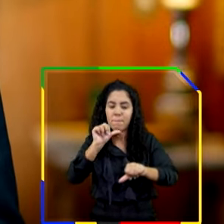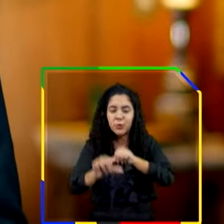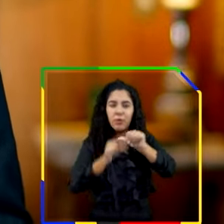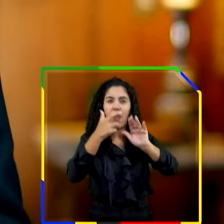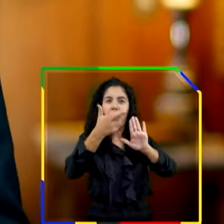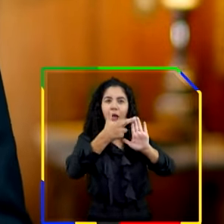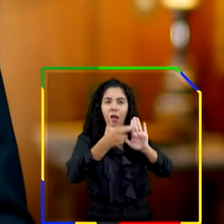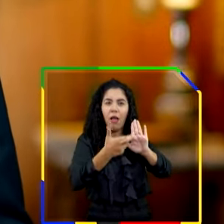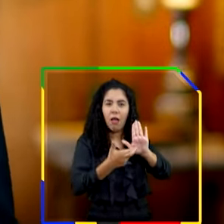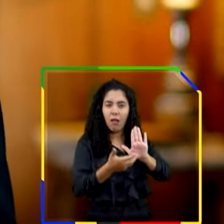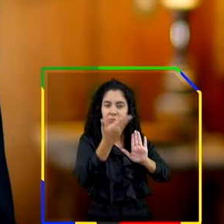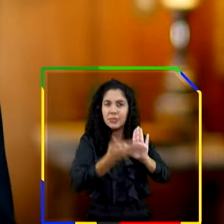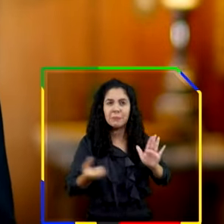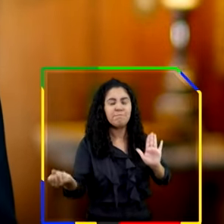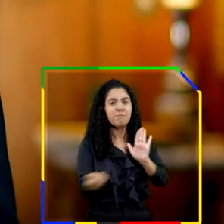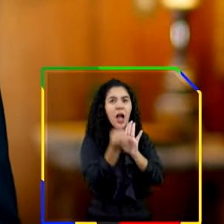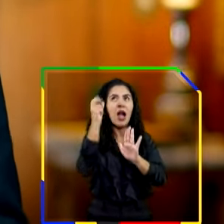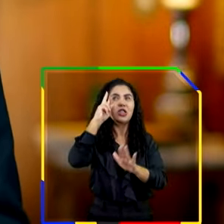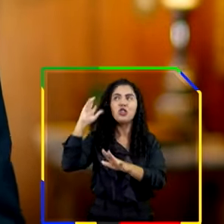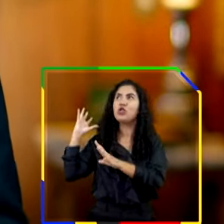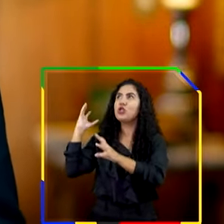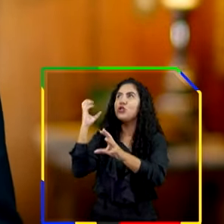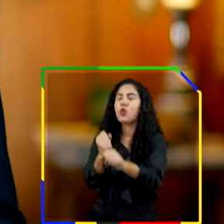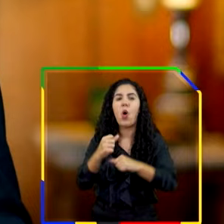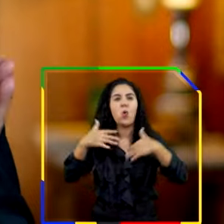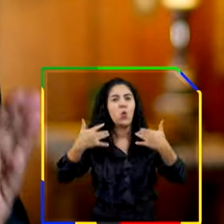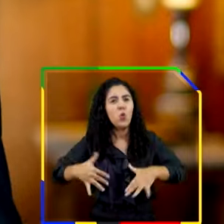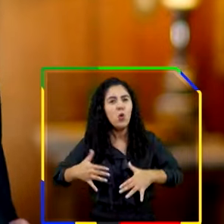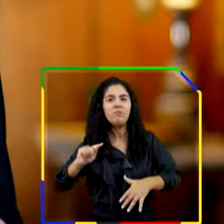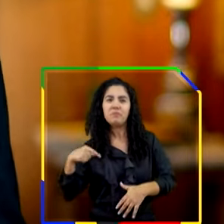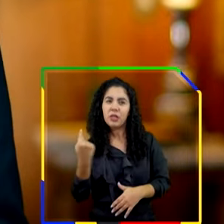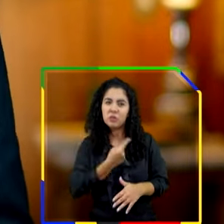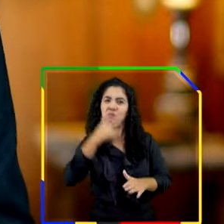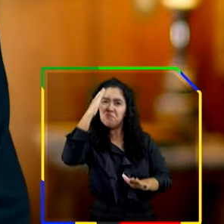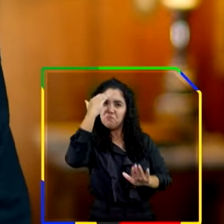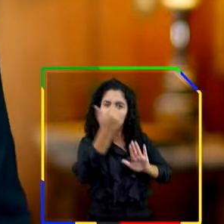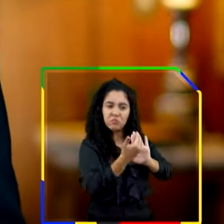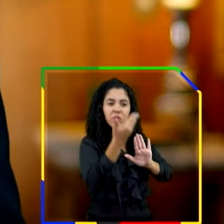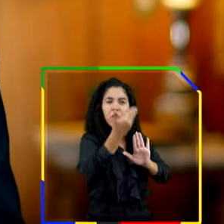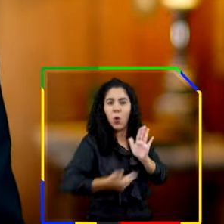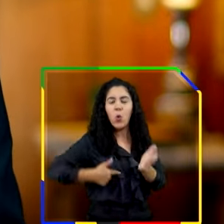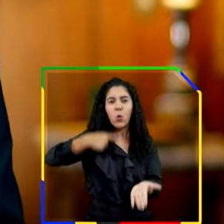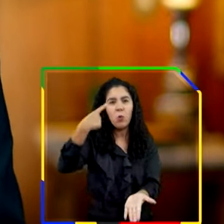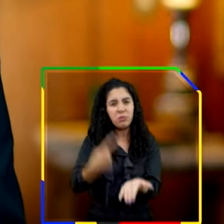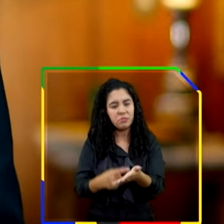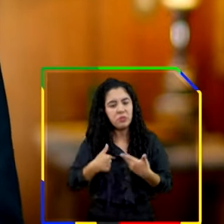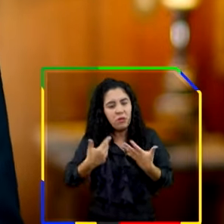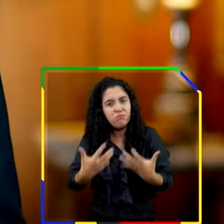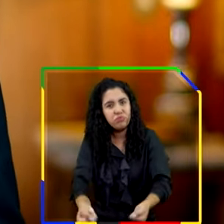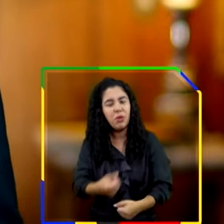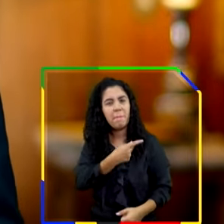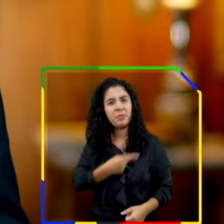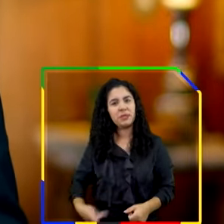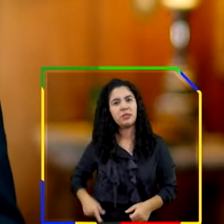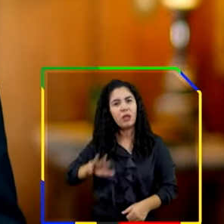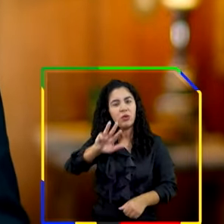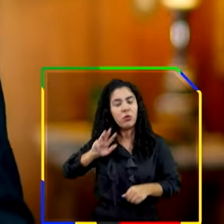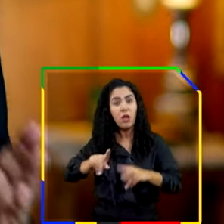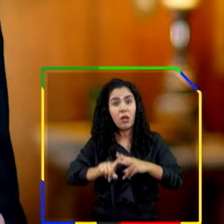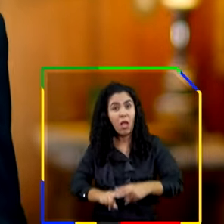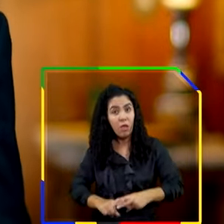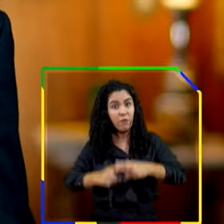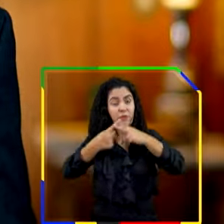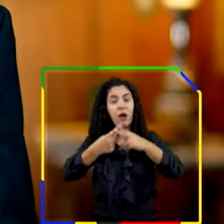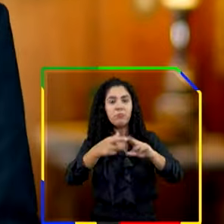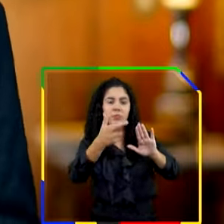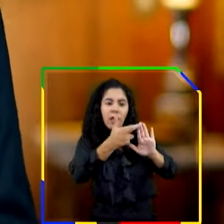renda de nossa história. Honrando os compromissos assumidos pelo presidente Lula, com a aprovação da reforma